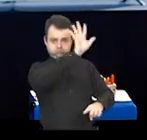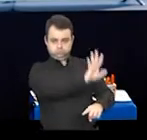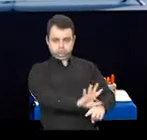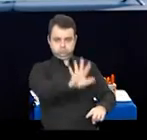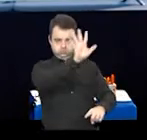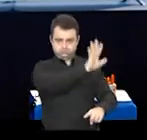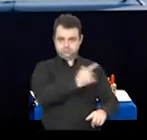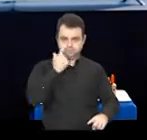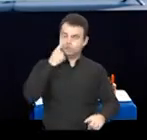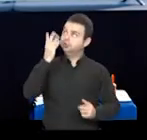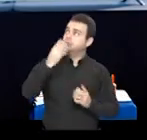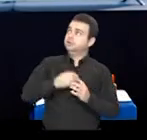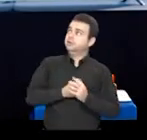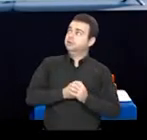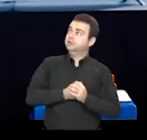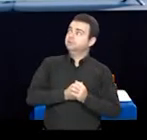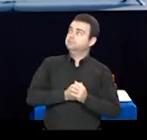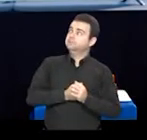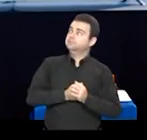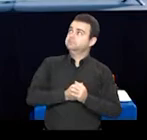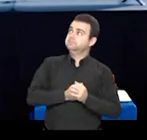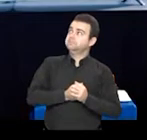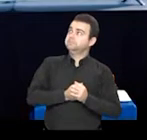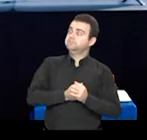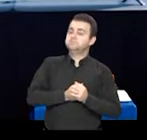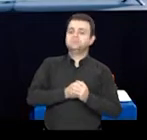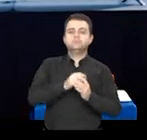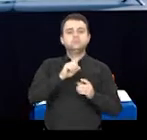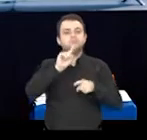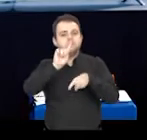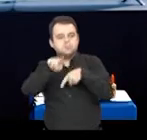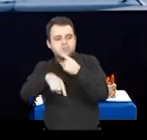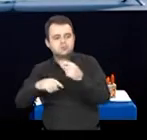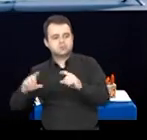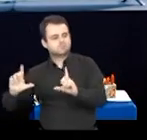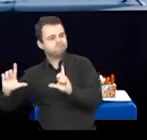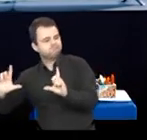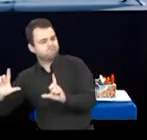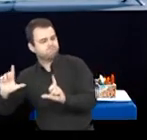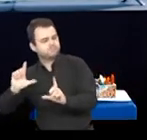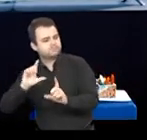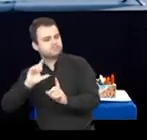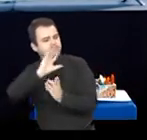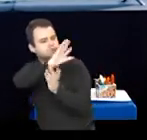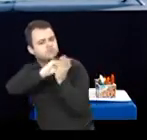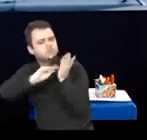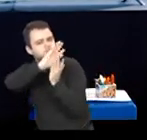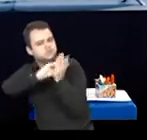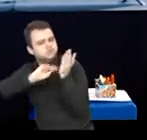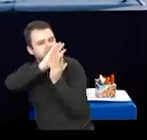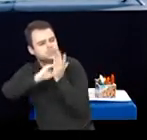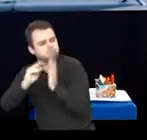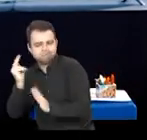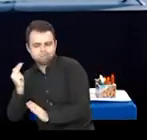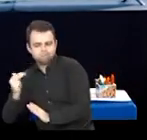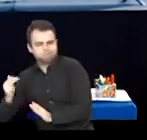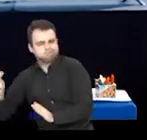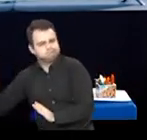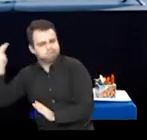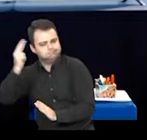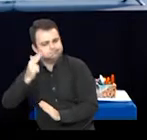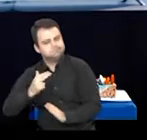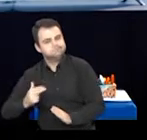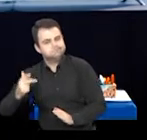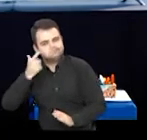ele vai permanecer na sua releitura, mas em outro contexto. Então talvez o nosso desafio é começar a